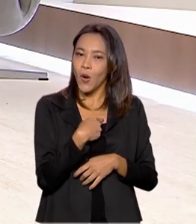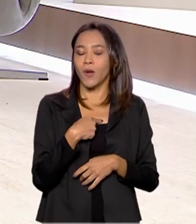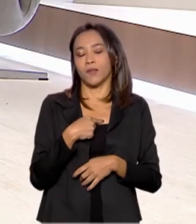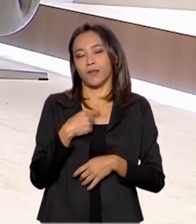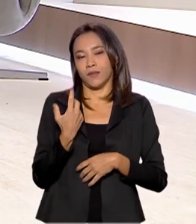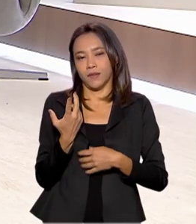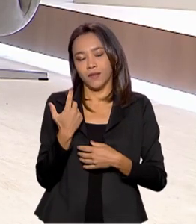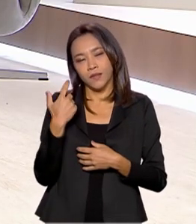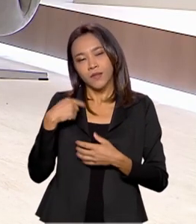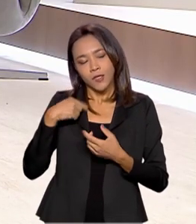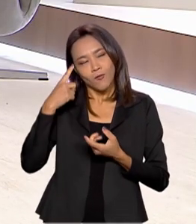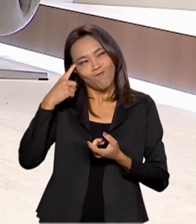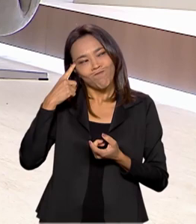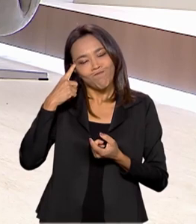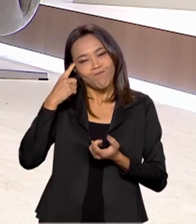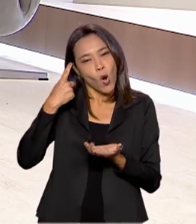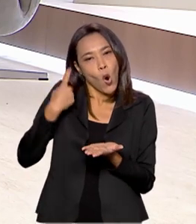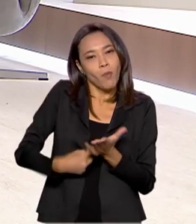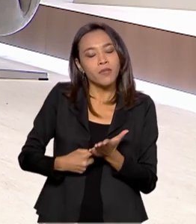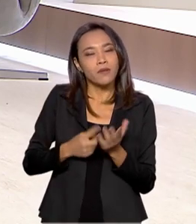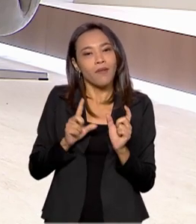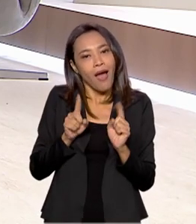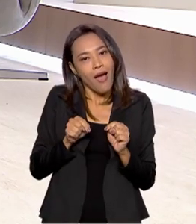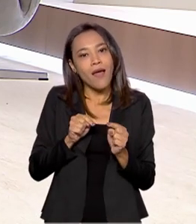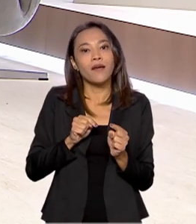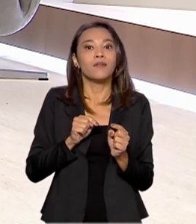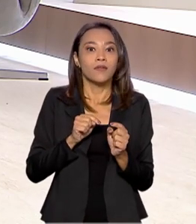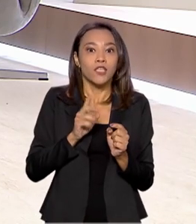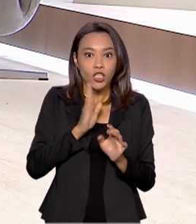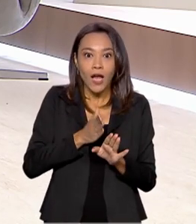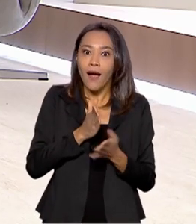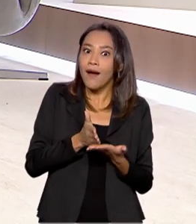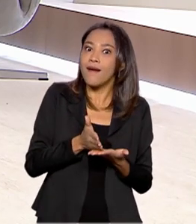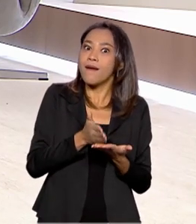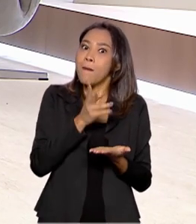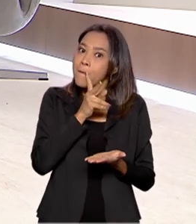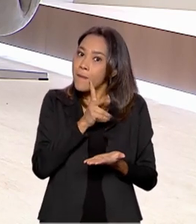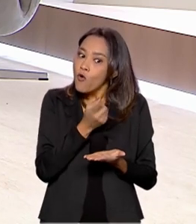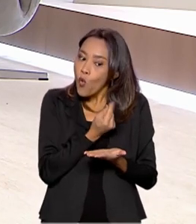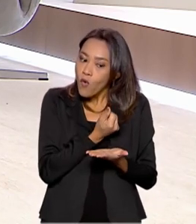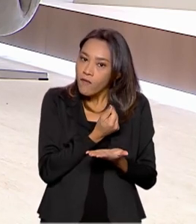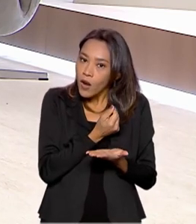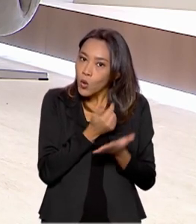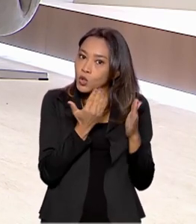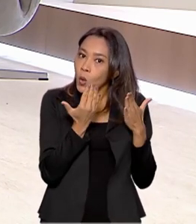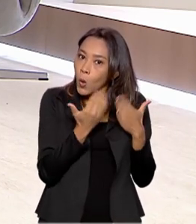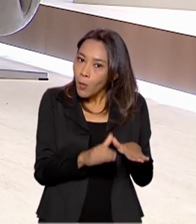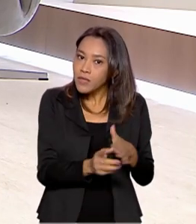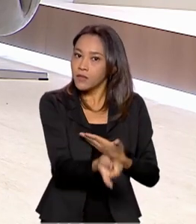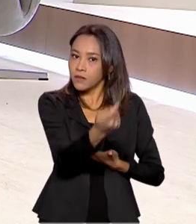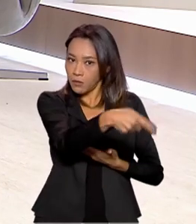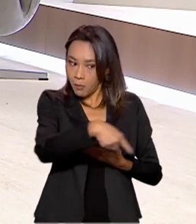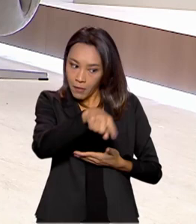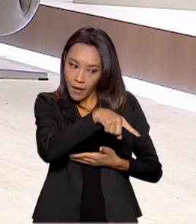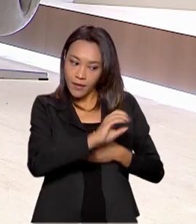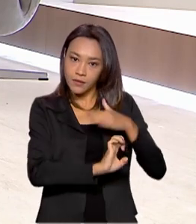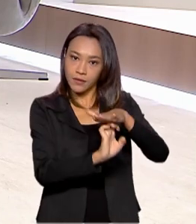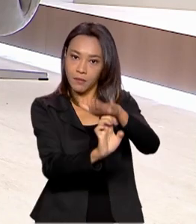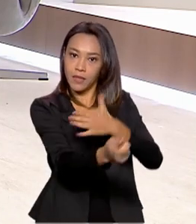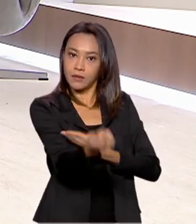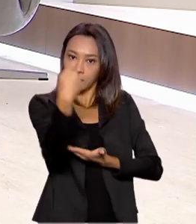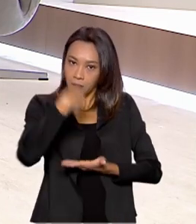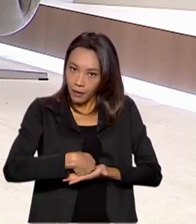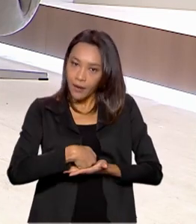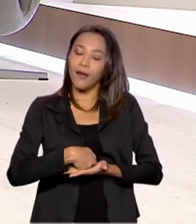para essa maior atratividade e competitividade foi pré-estabelecer o valor de compensação a ser pago pelo adquirente, a